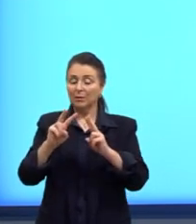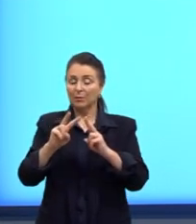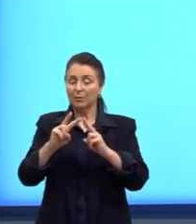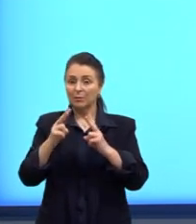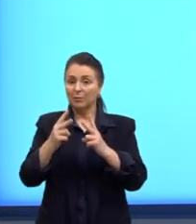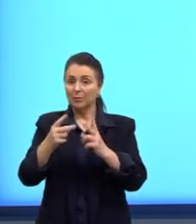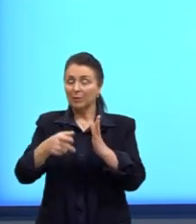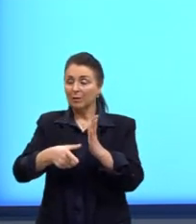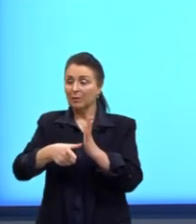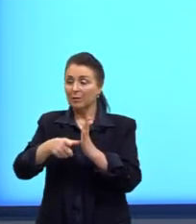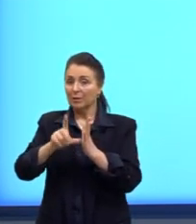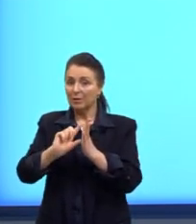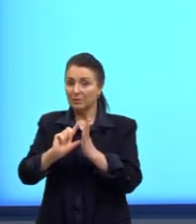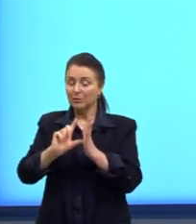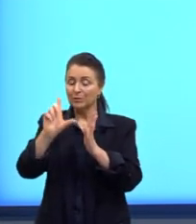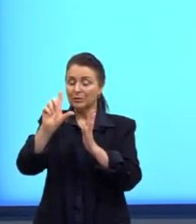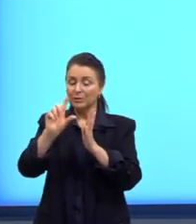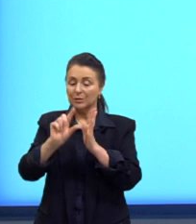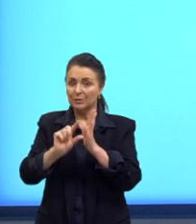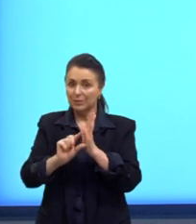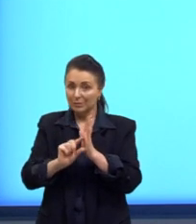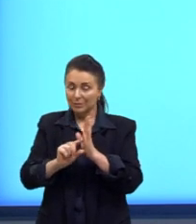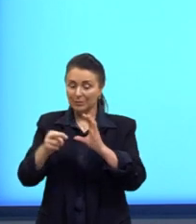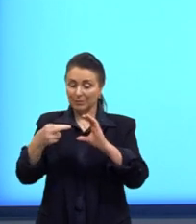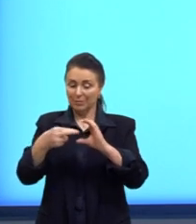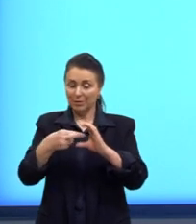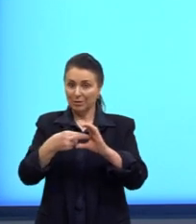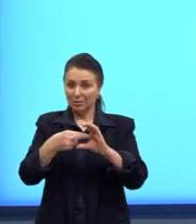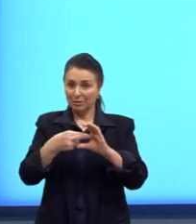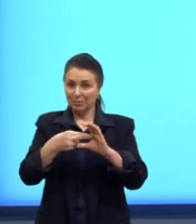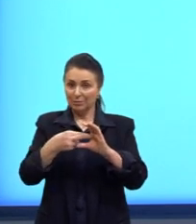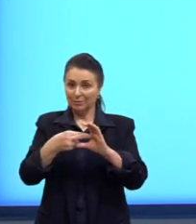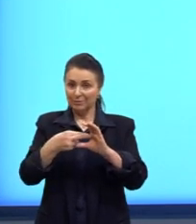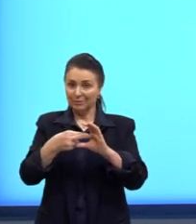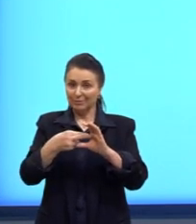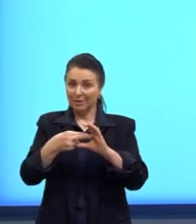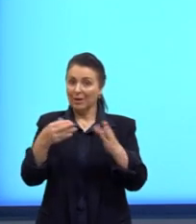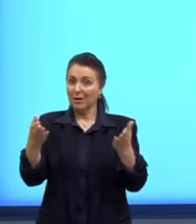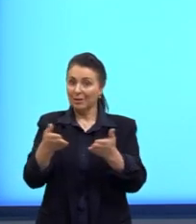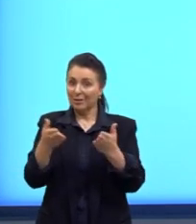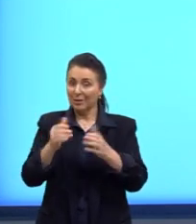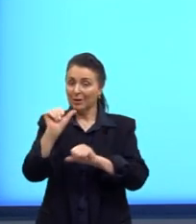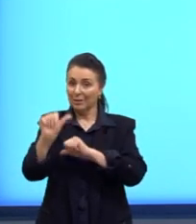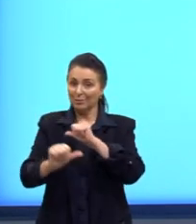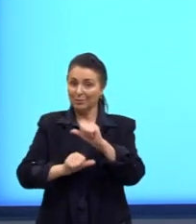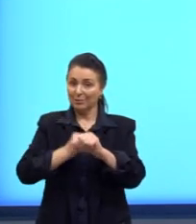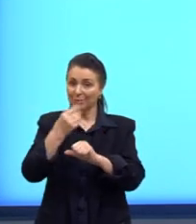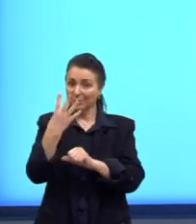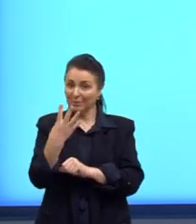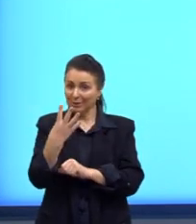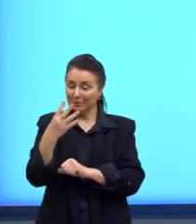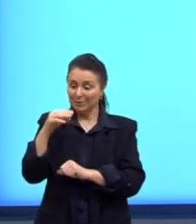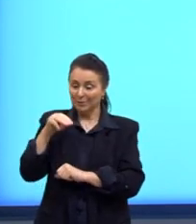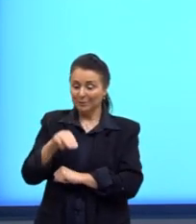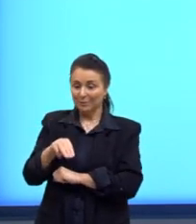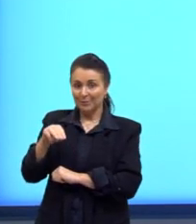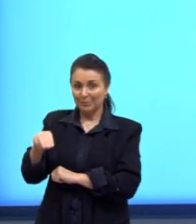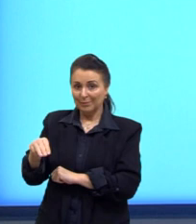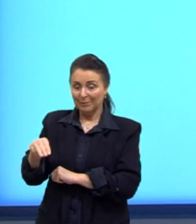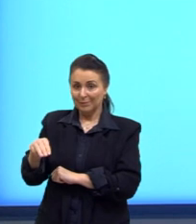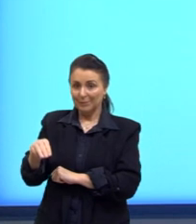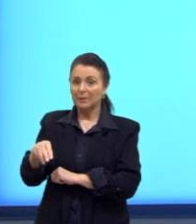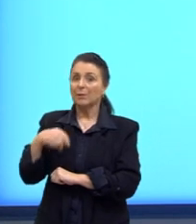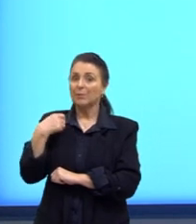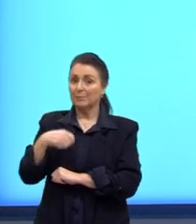antes daquela redução ali do raio, né? O raio, na verdade, agora ele vai mudar para 4 milímetros. Então, a gente precisa